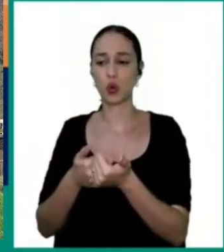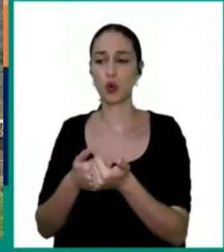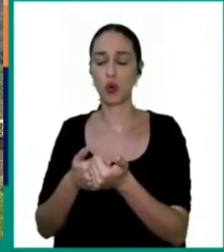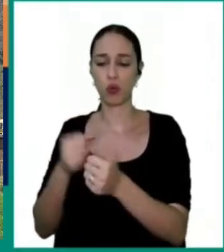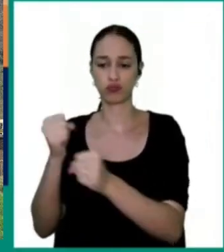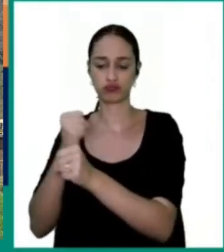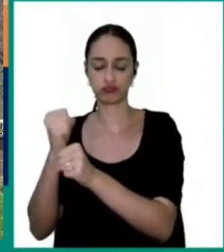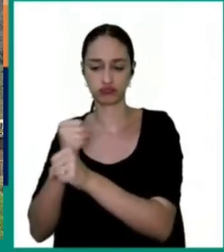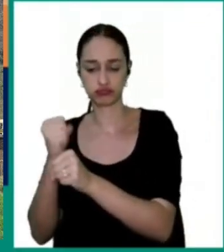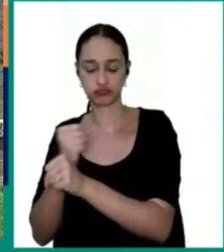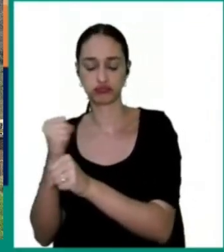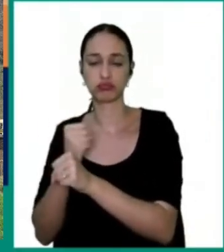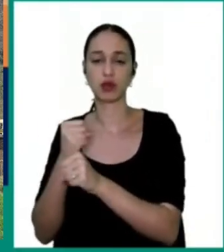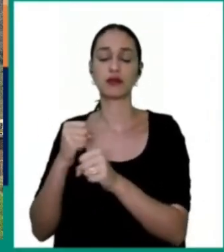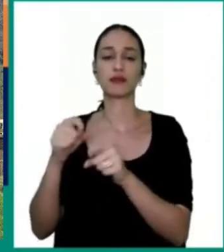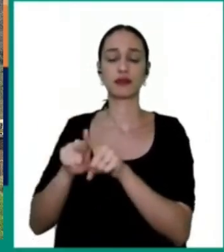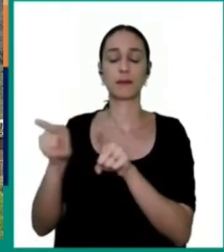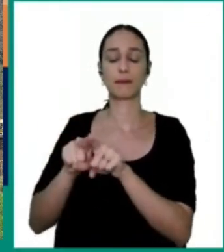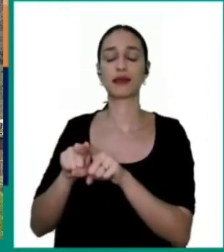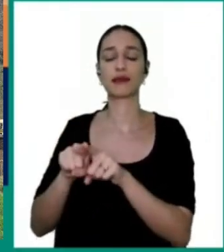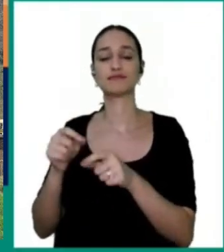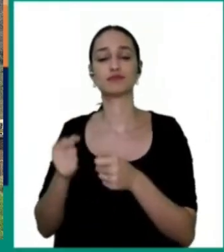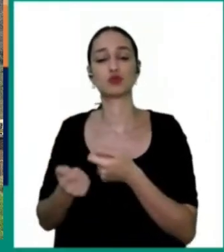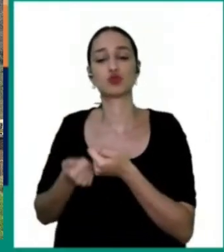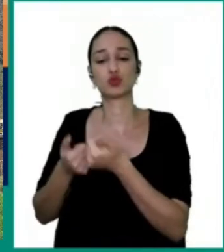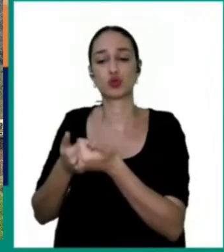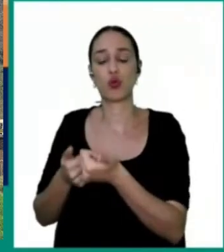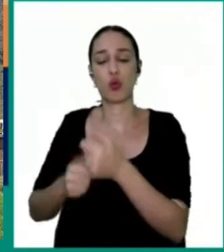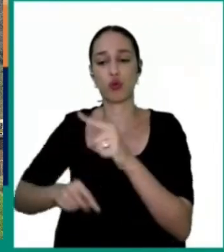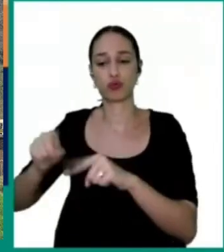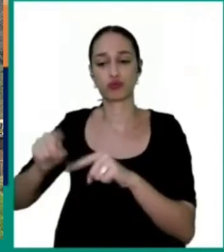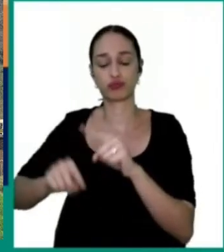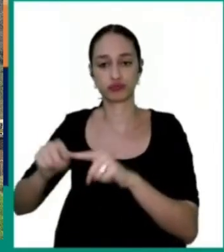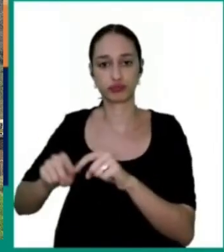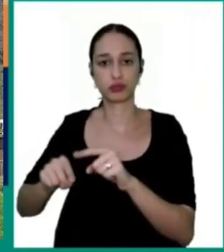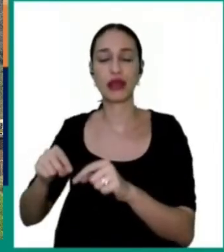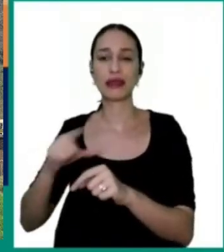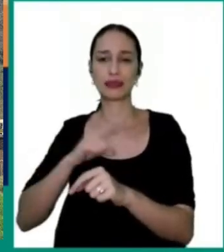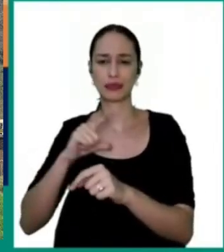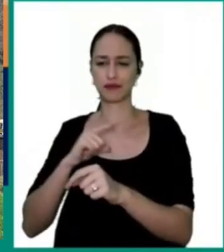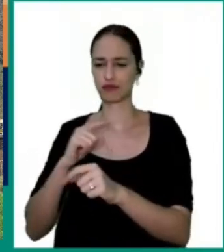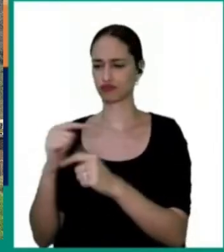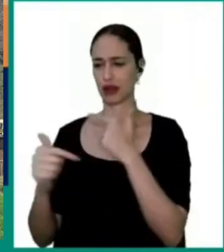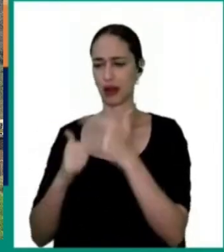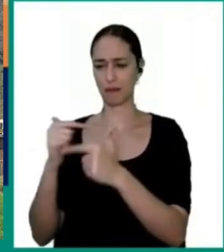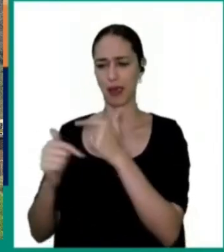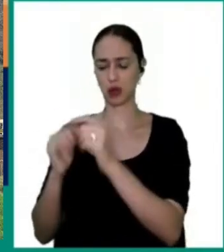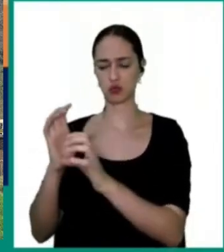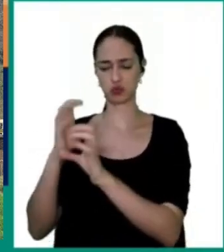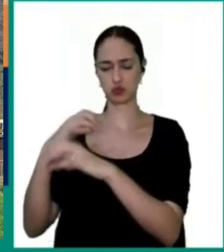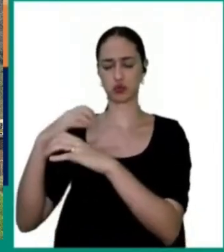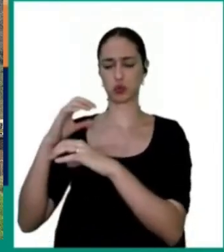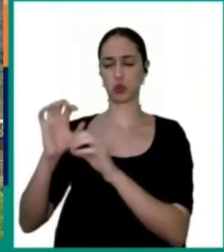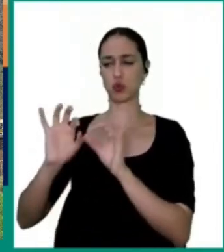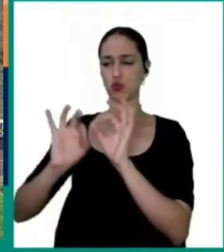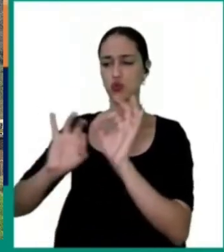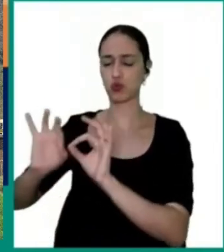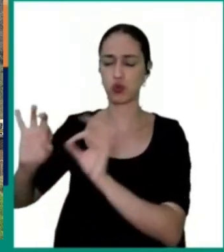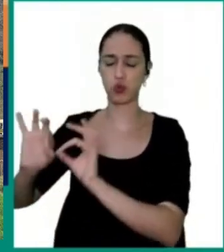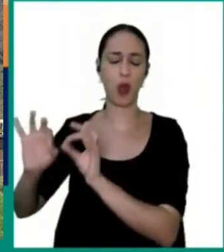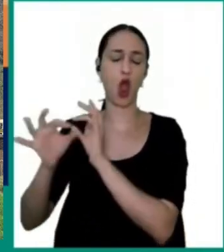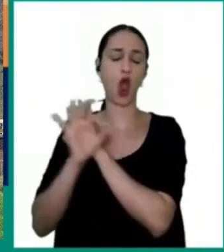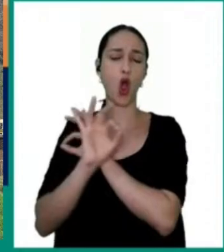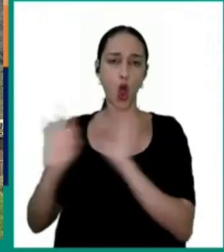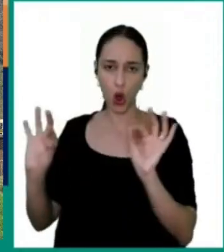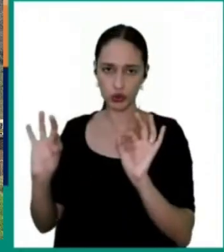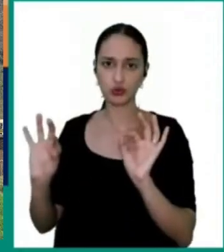obra, a Vale doou equipamentos também, ficou um trabalho de engenharia belíssimo, quem quiser ir lá presenciar vai enxergar